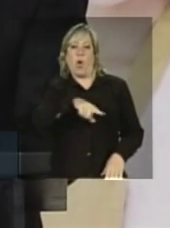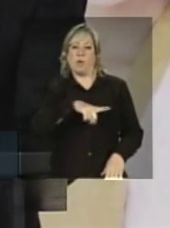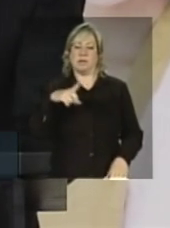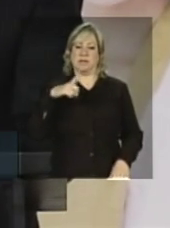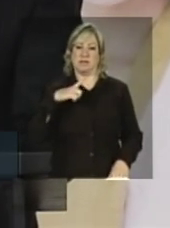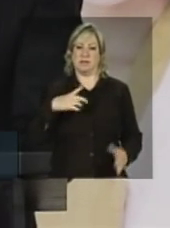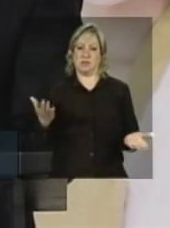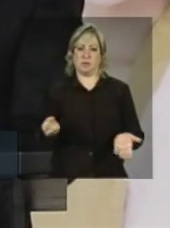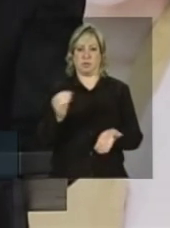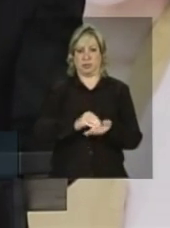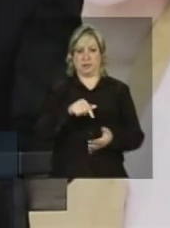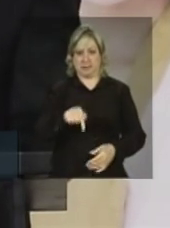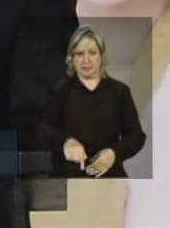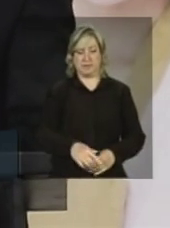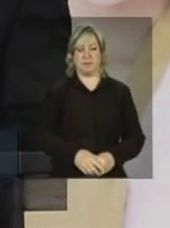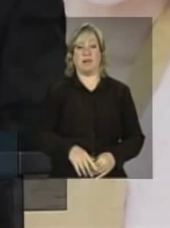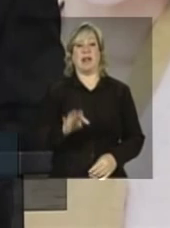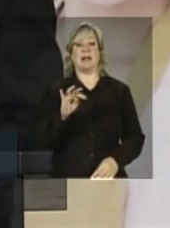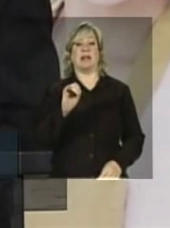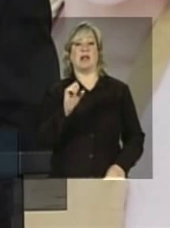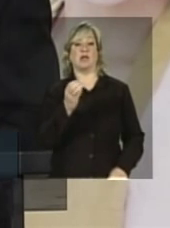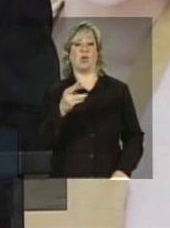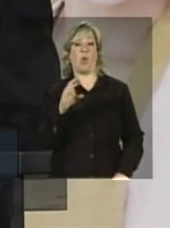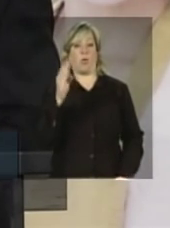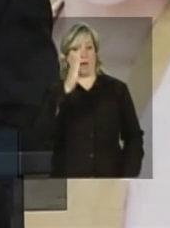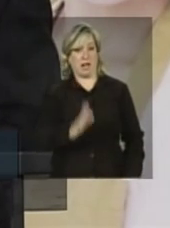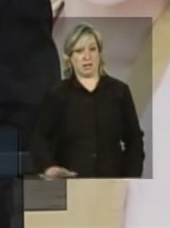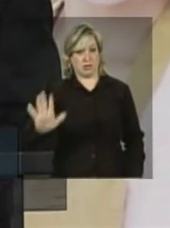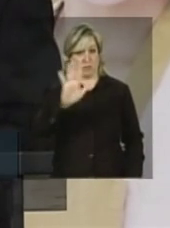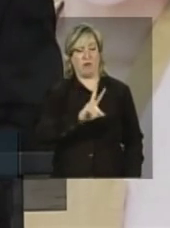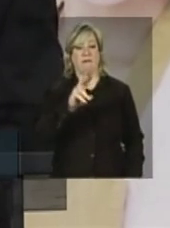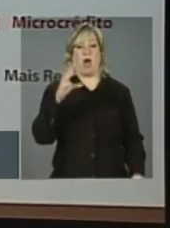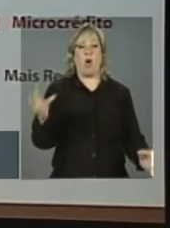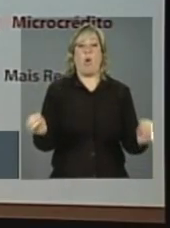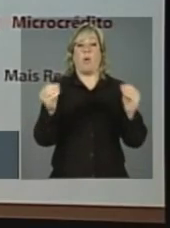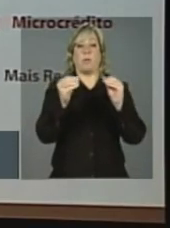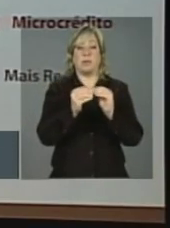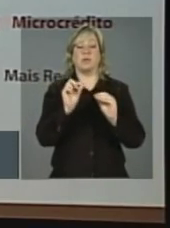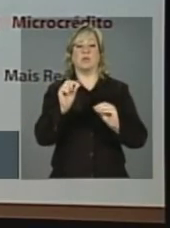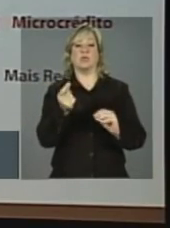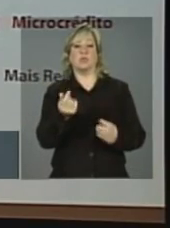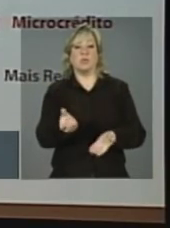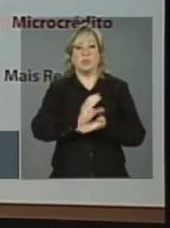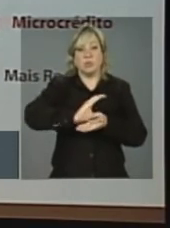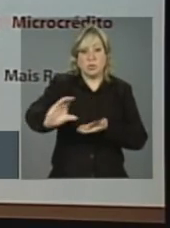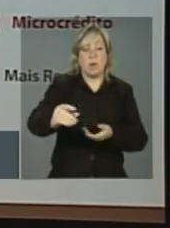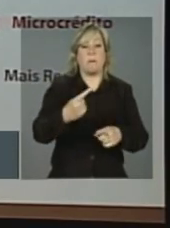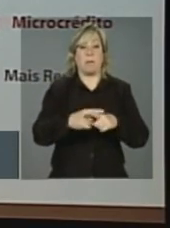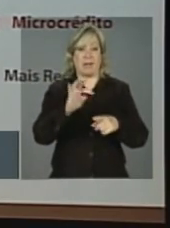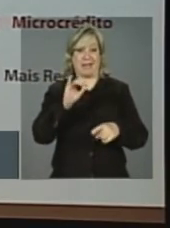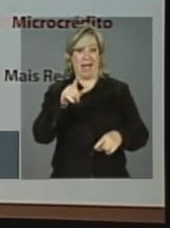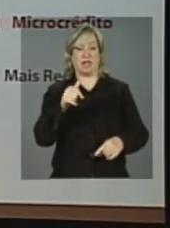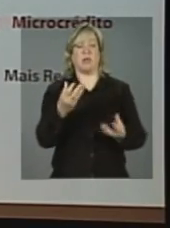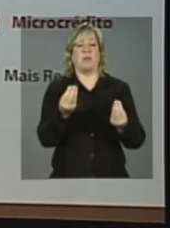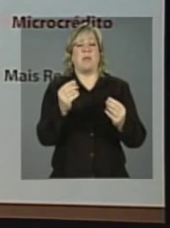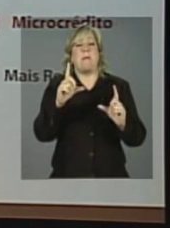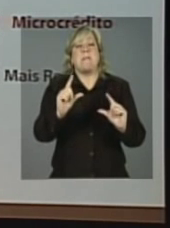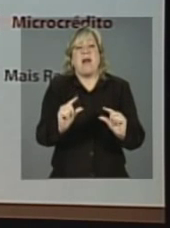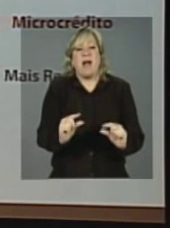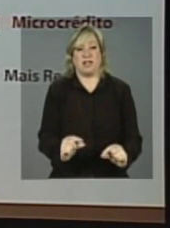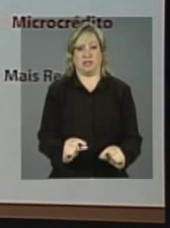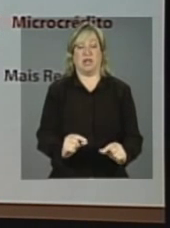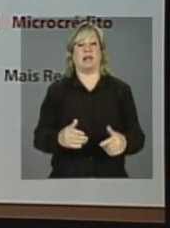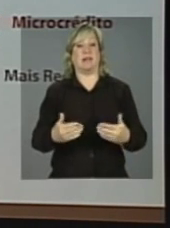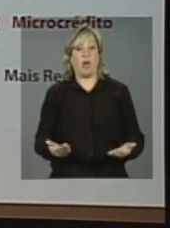colocando aqui. E o Tesouro Nacional vai complementar os recursos, porque as taxas serão muito baixas,